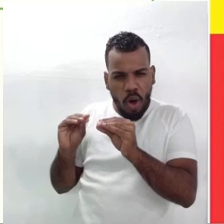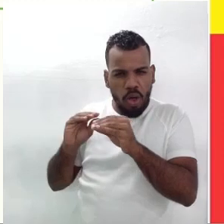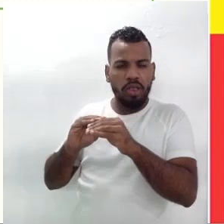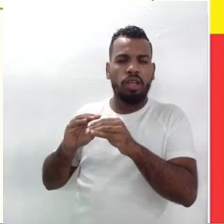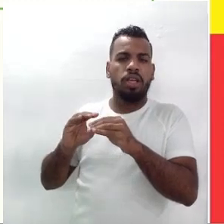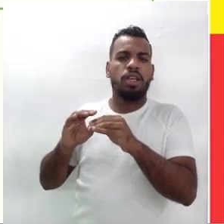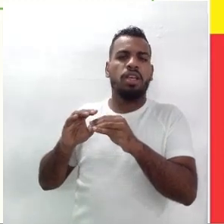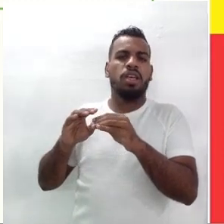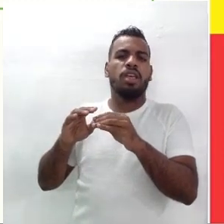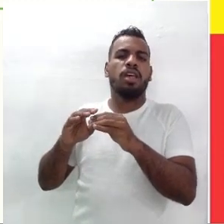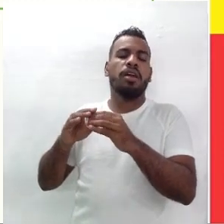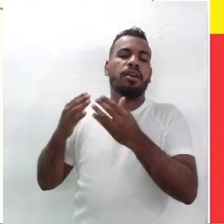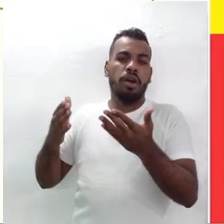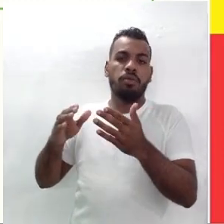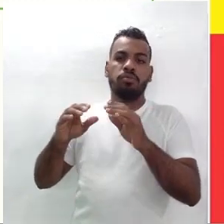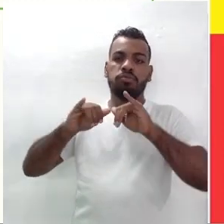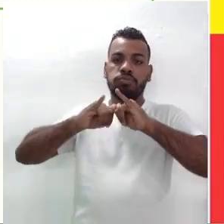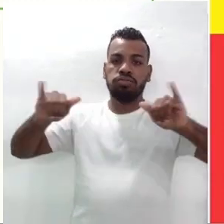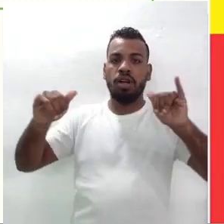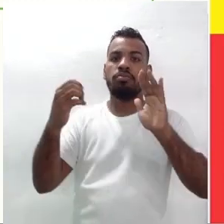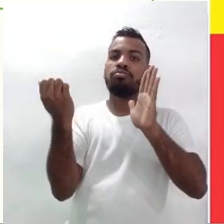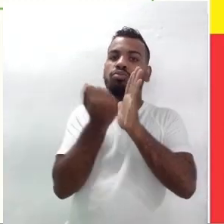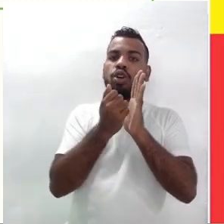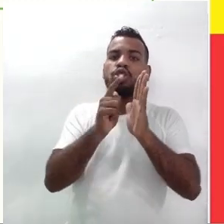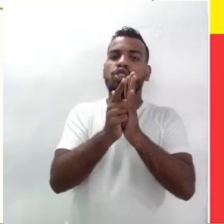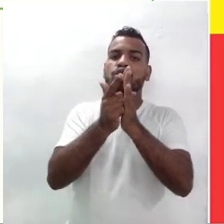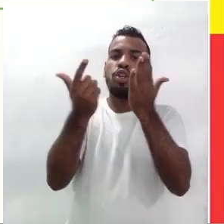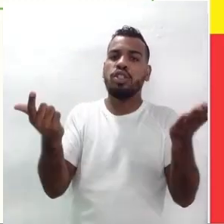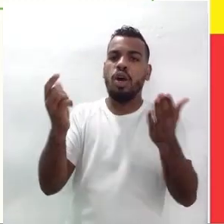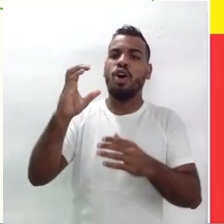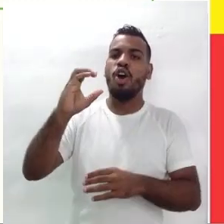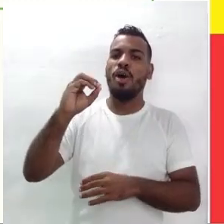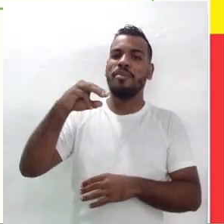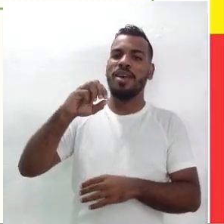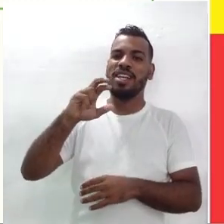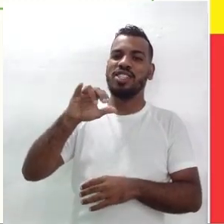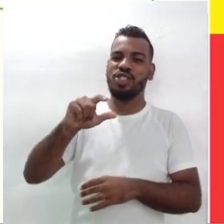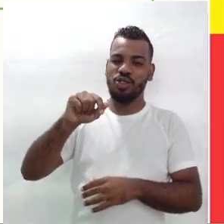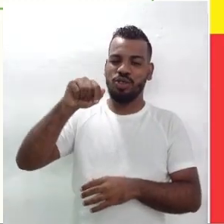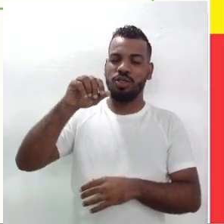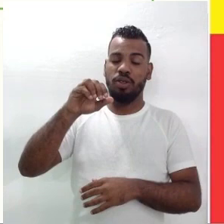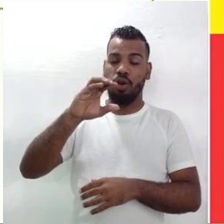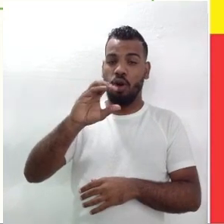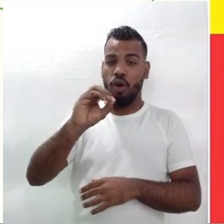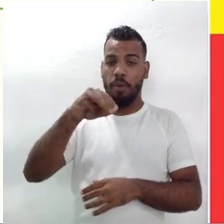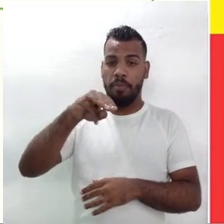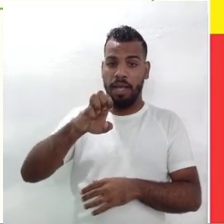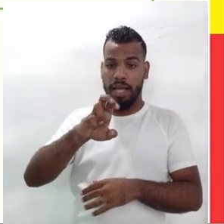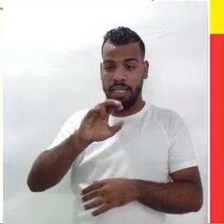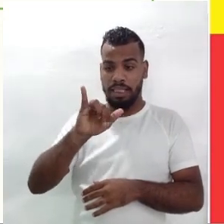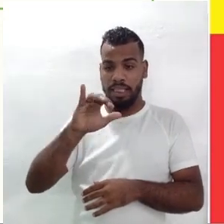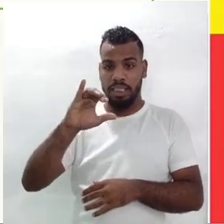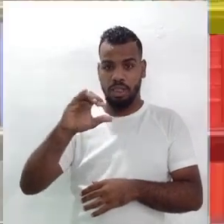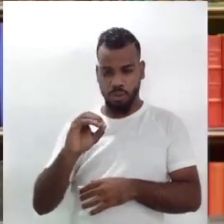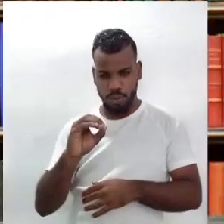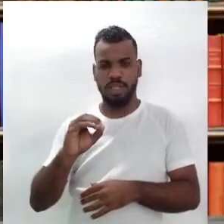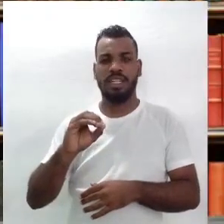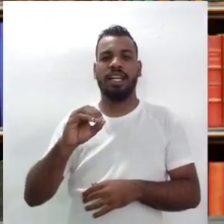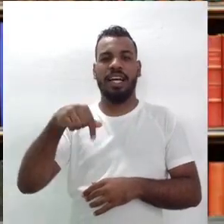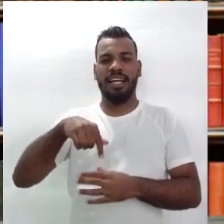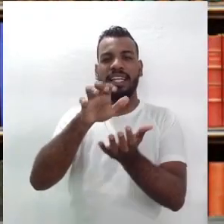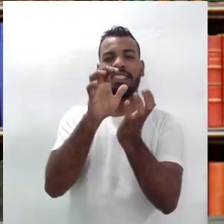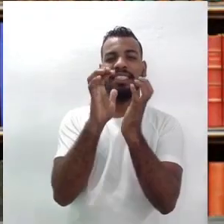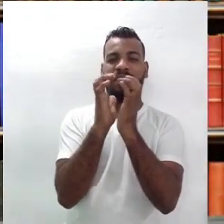em destaque no Jornal do Comércio do Recife. É bom observar isso para que os alunos e os estudantes entendam essa